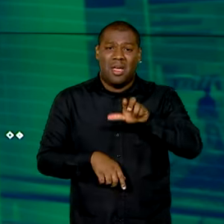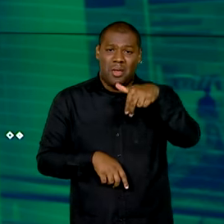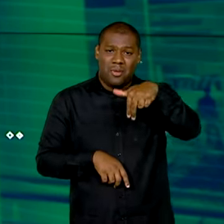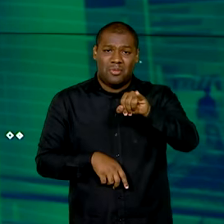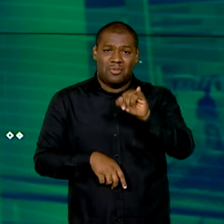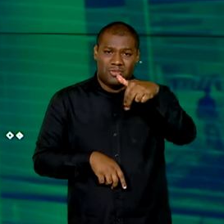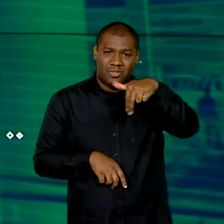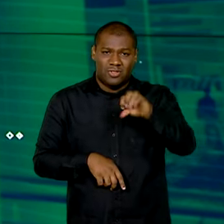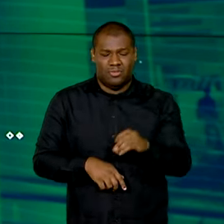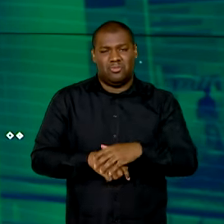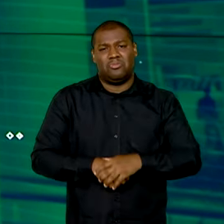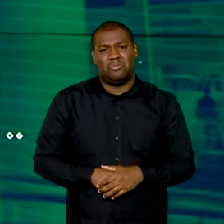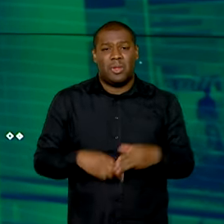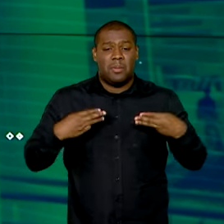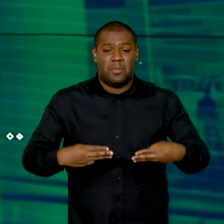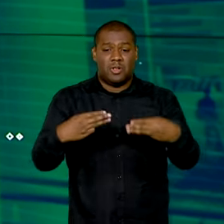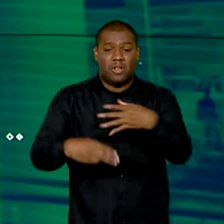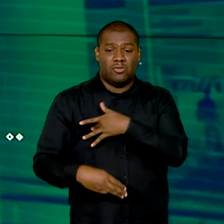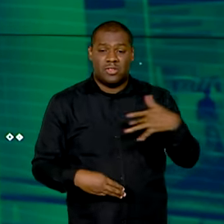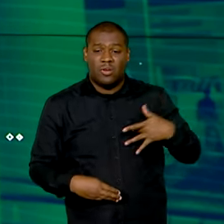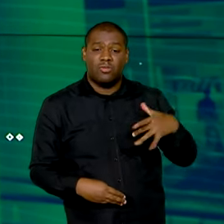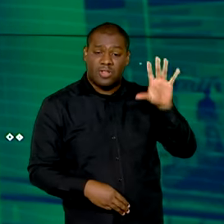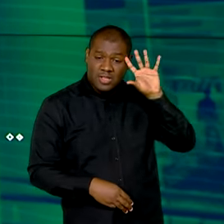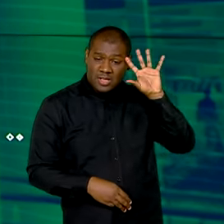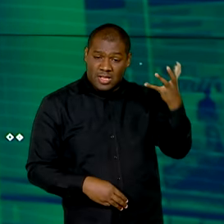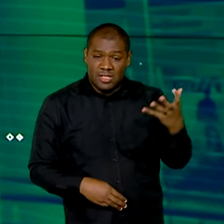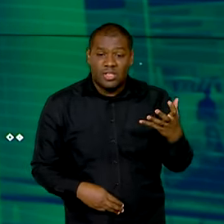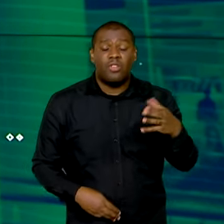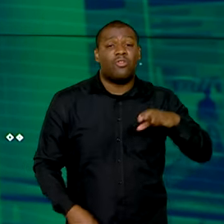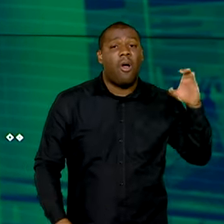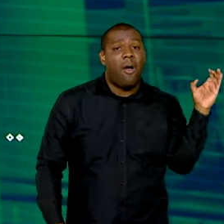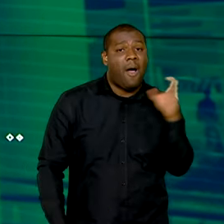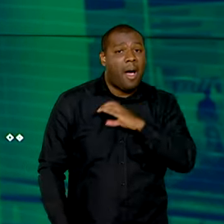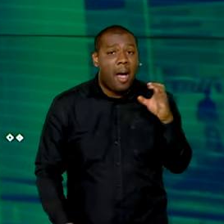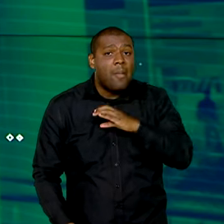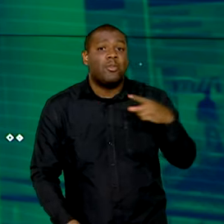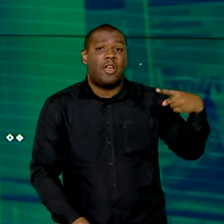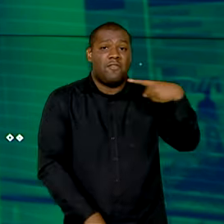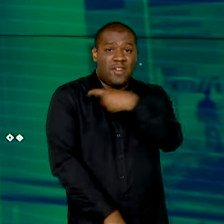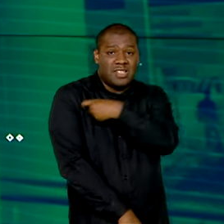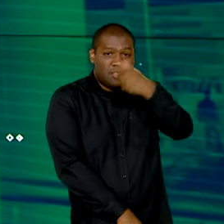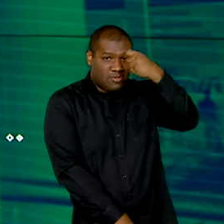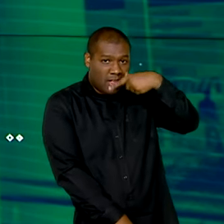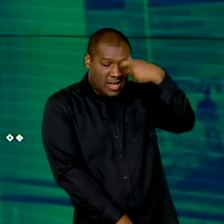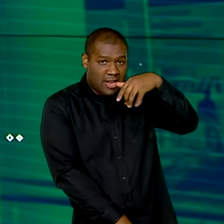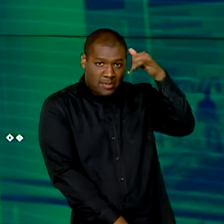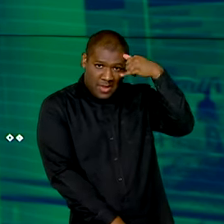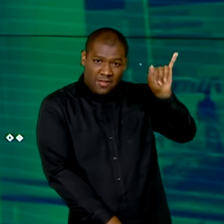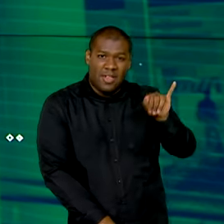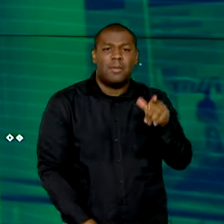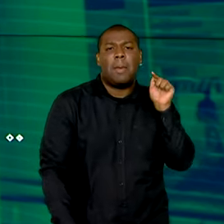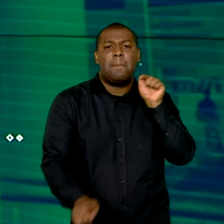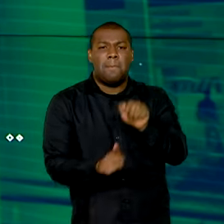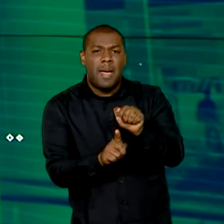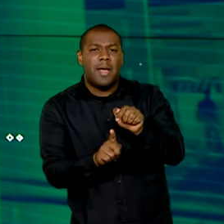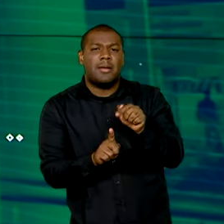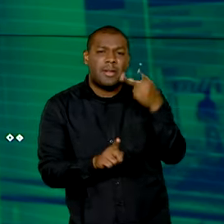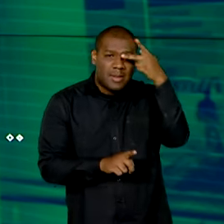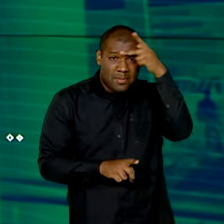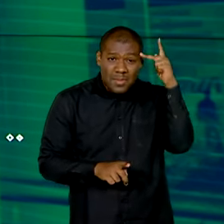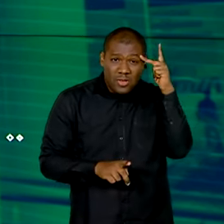E o Ministério da Saúde decidiu antecipar a vacinação contra a gripe. A meta é imunizar 75